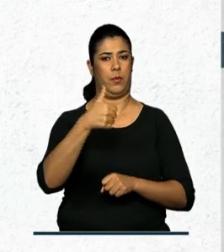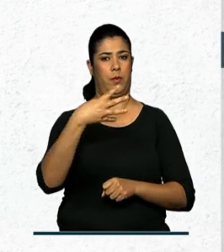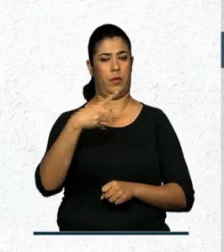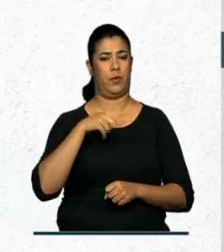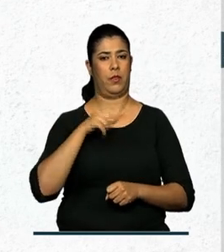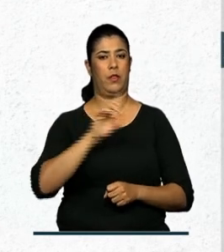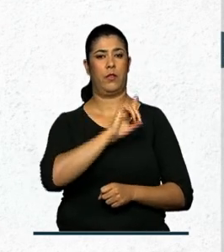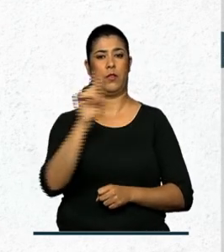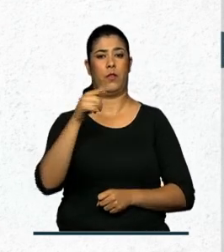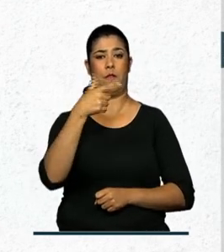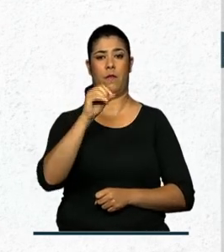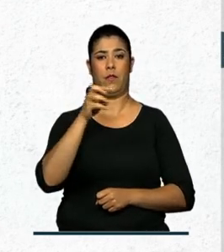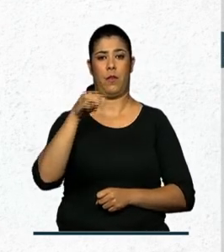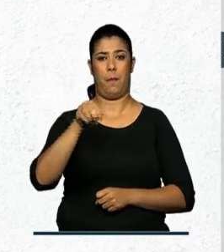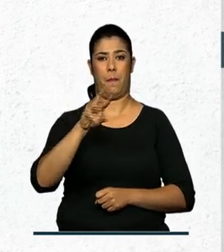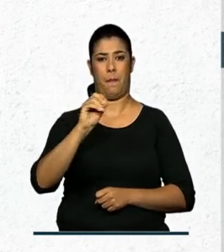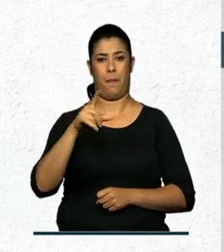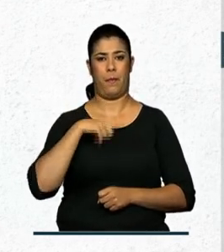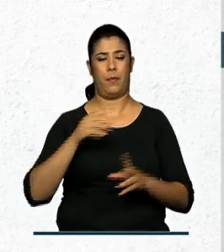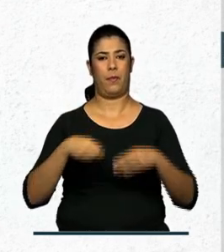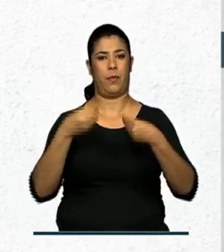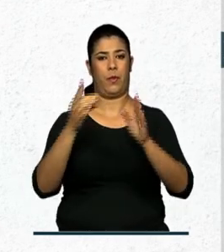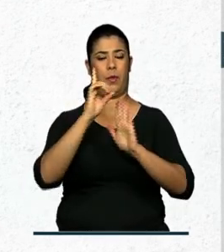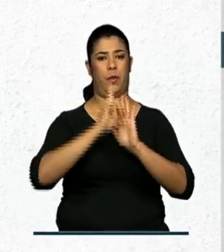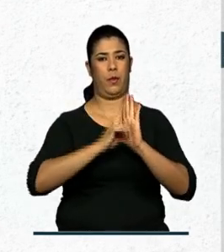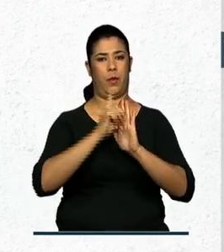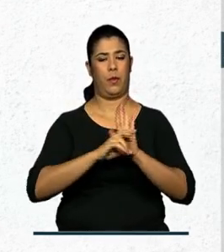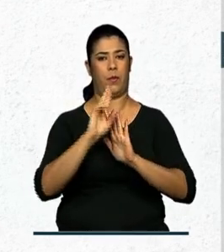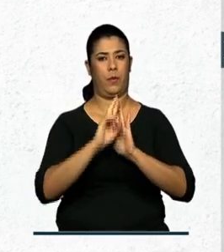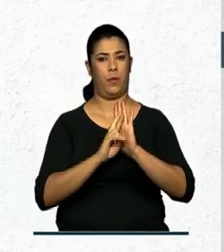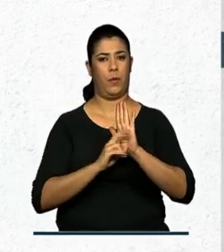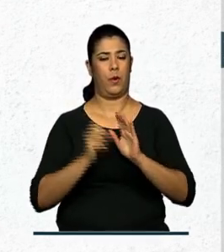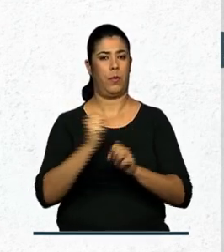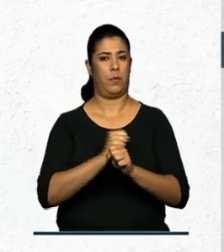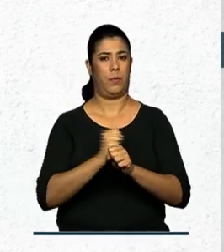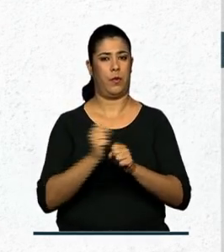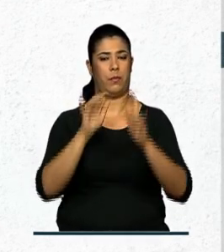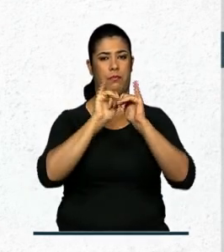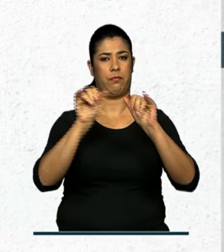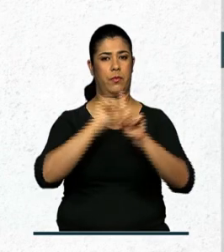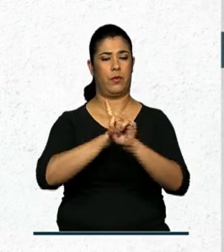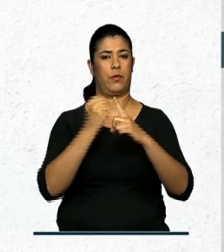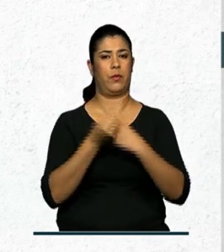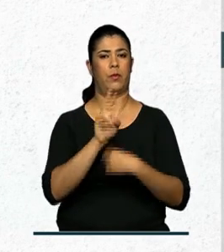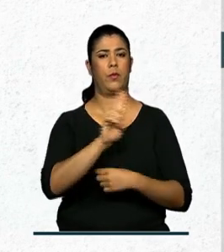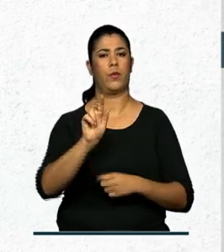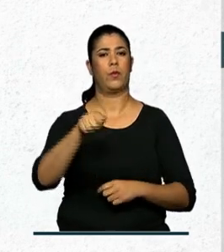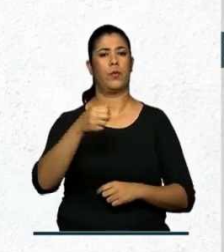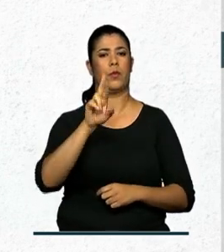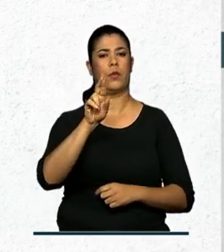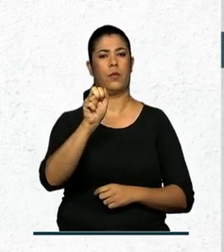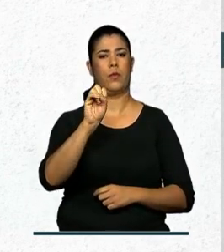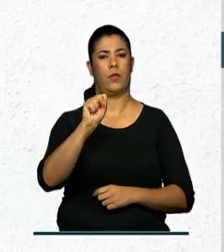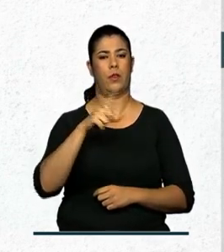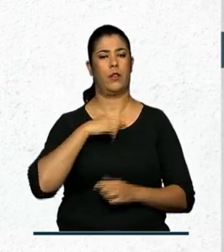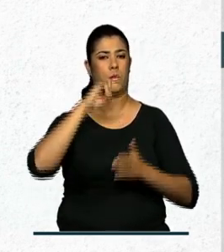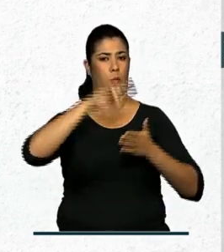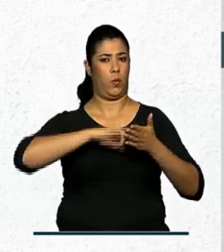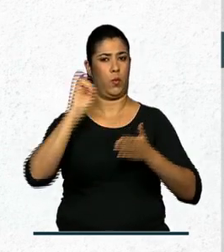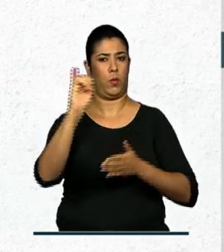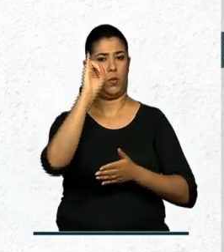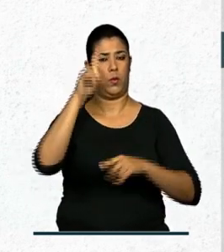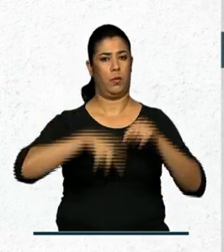têm até 20 de março para entregar a Declaração da Relação Anual de Informações Sociais, RAIS. O documento é um